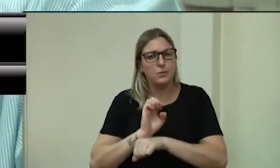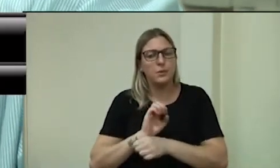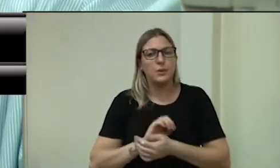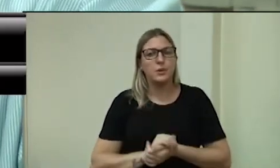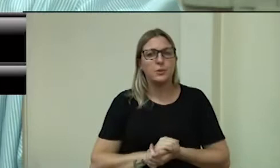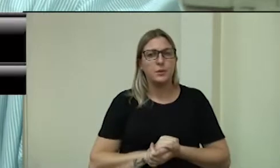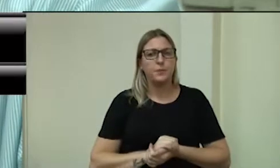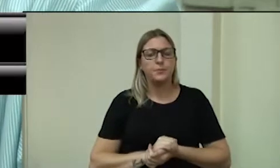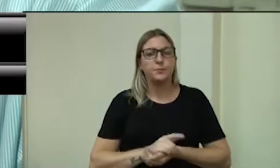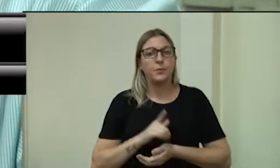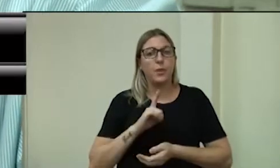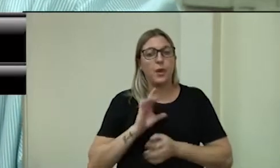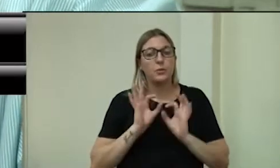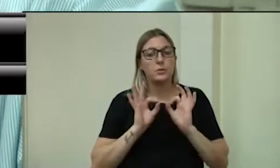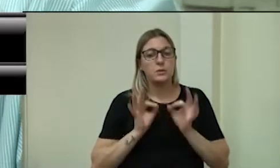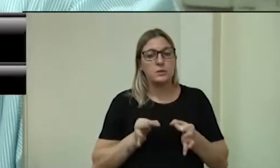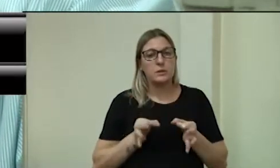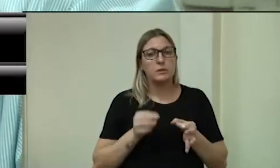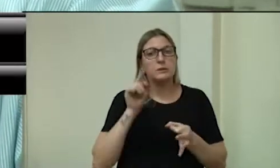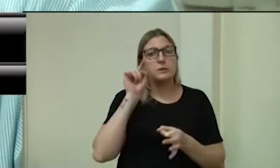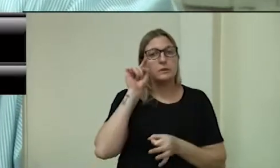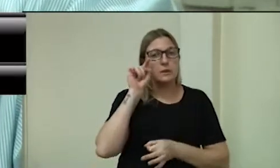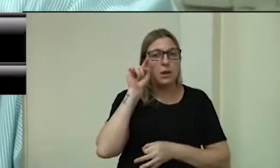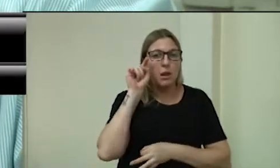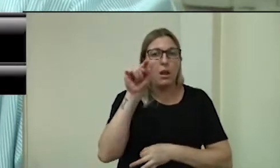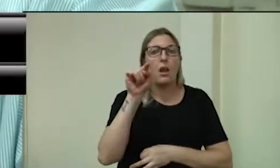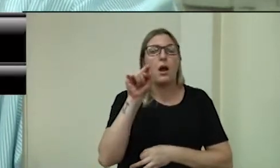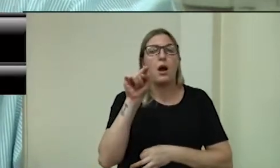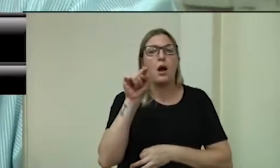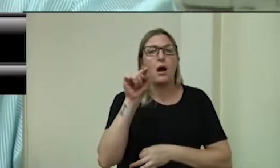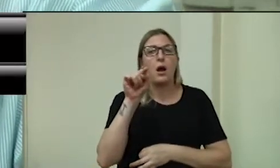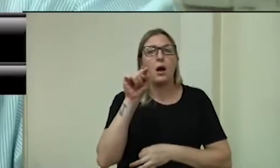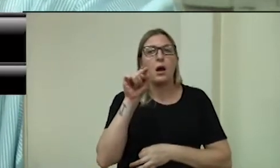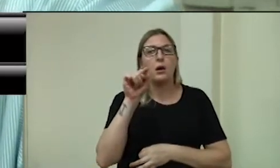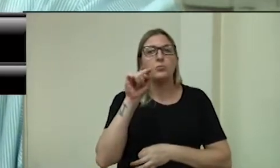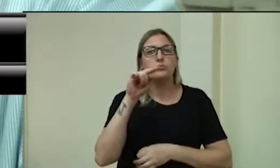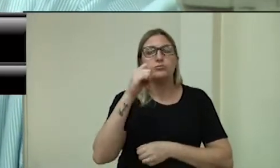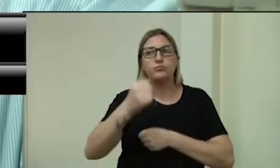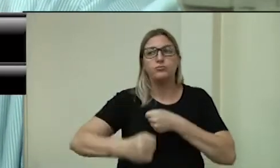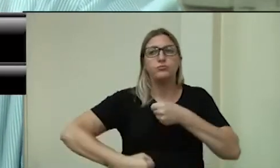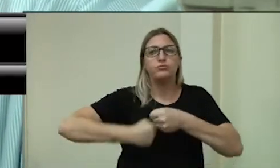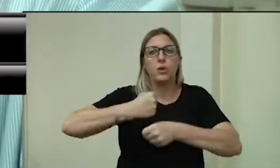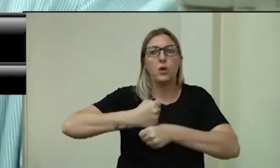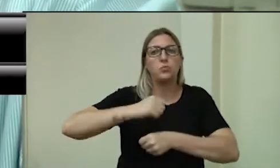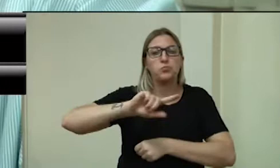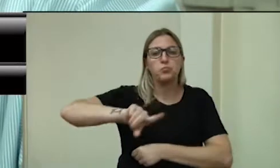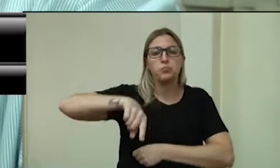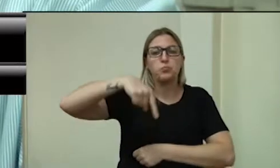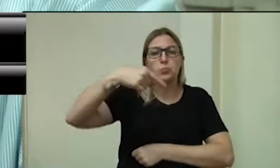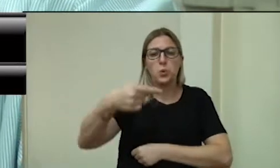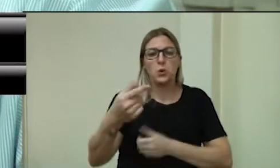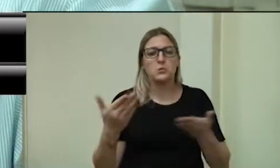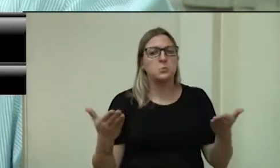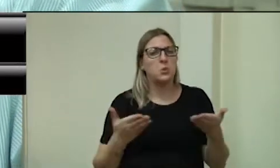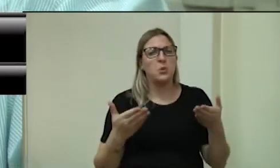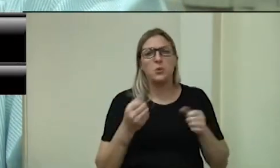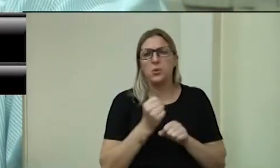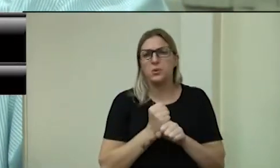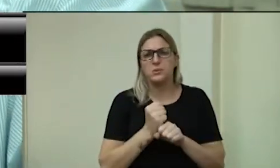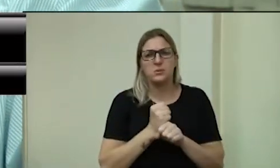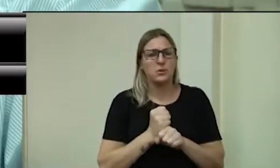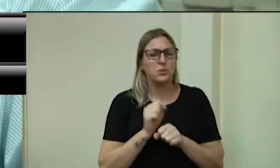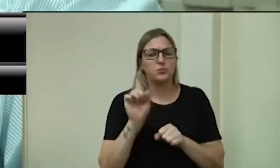Tenho certeza que lá vai ser o ano que vem. Esse ano não, porque quer iniciar. O ano que vem vai ser o maior